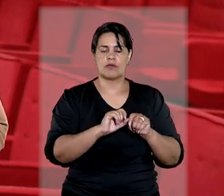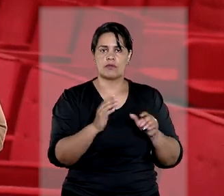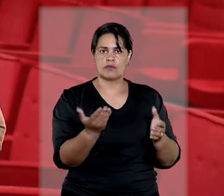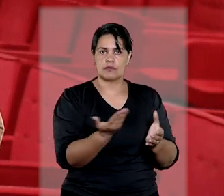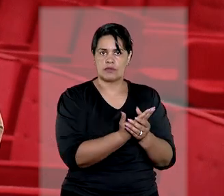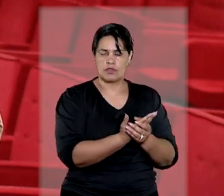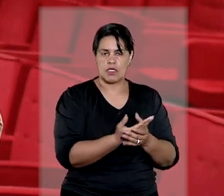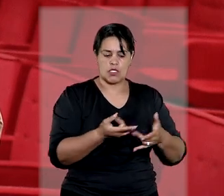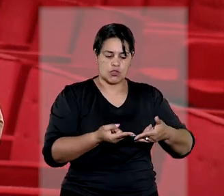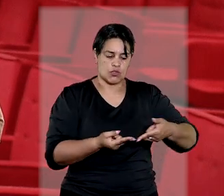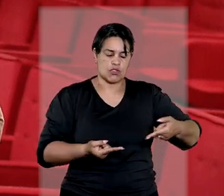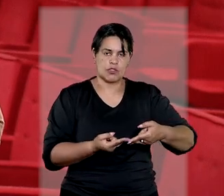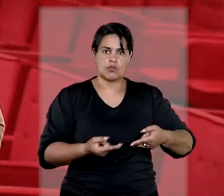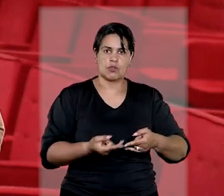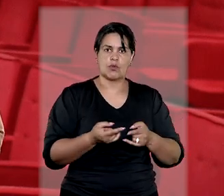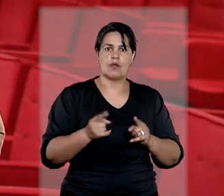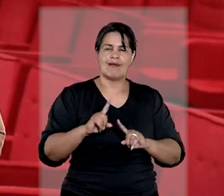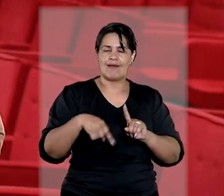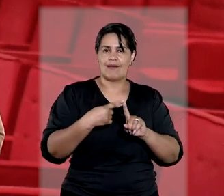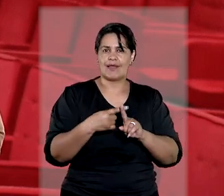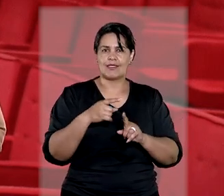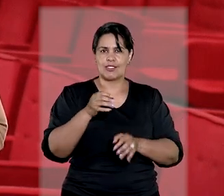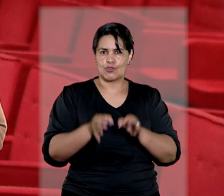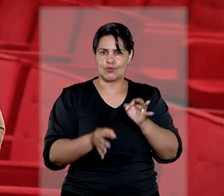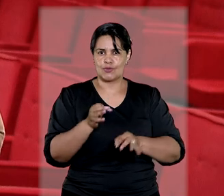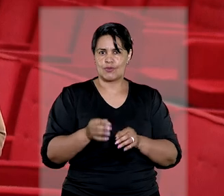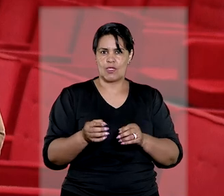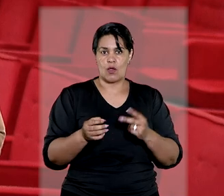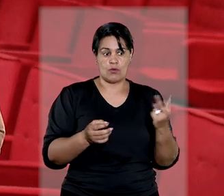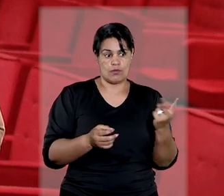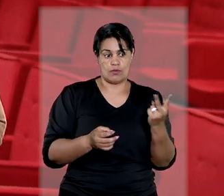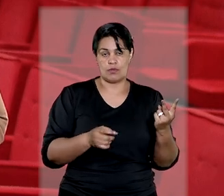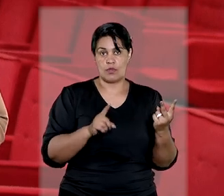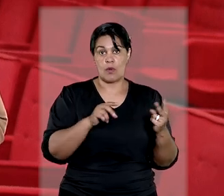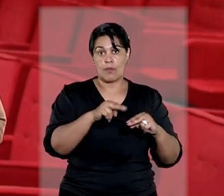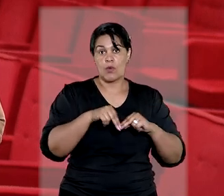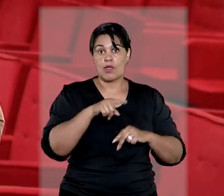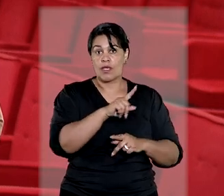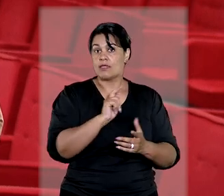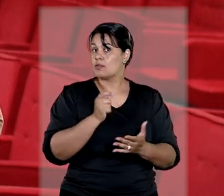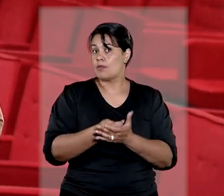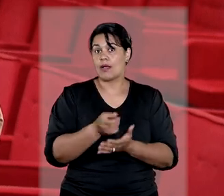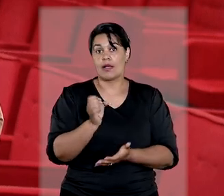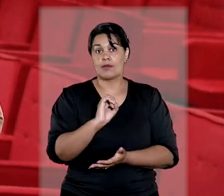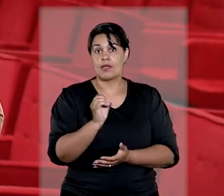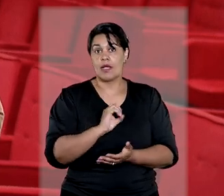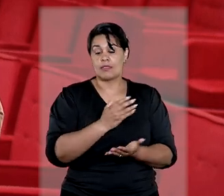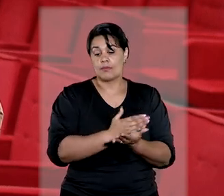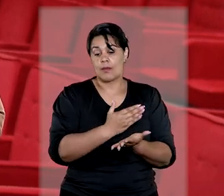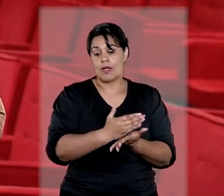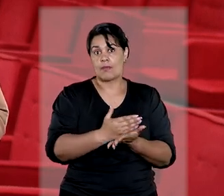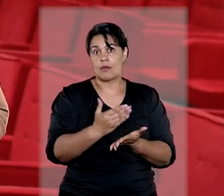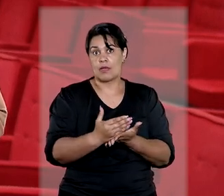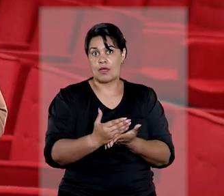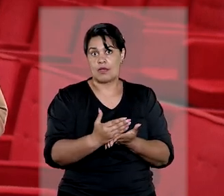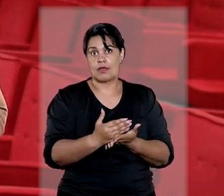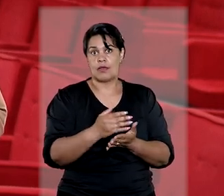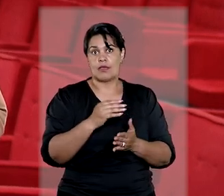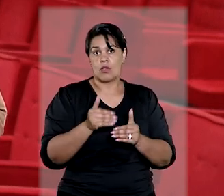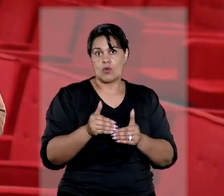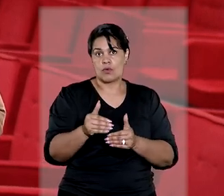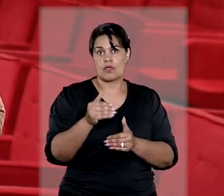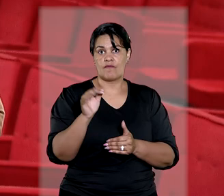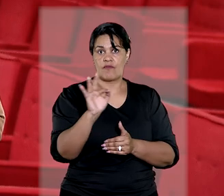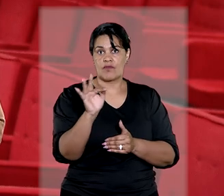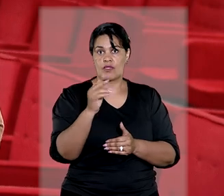extrajudicial em desfavor de dois clientes, em razão de terem deixado de efetuar o pagamento das parcelas a partir